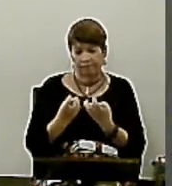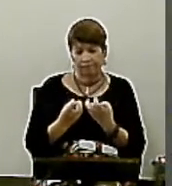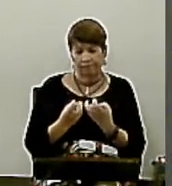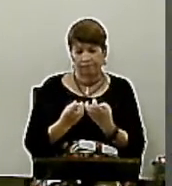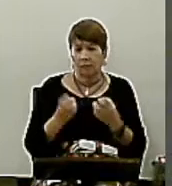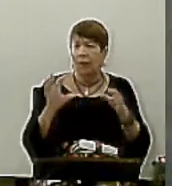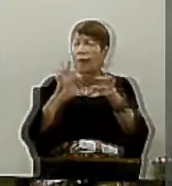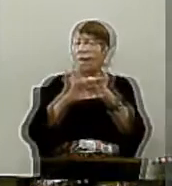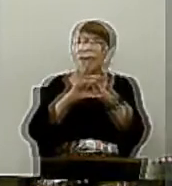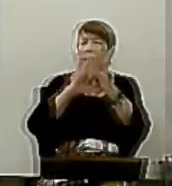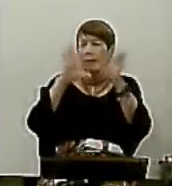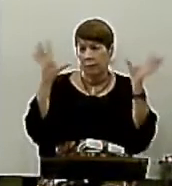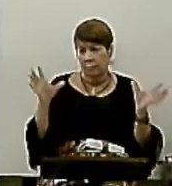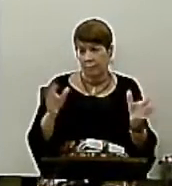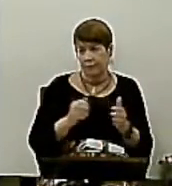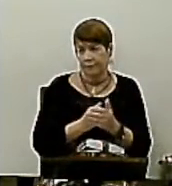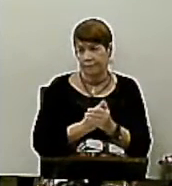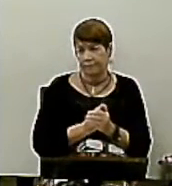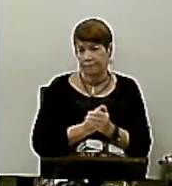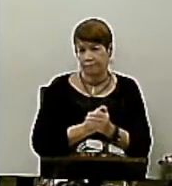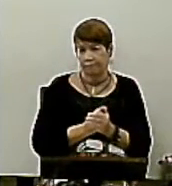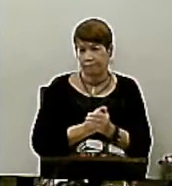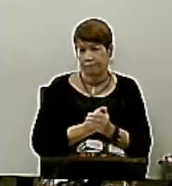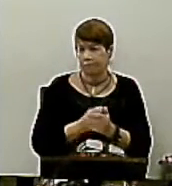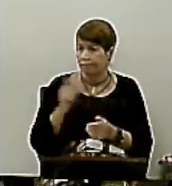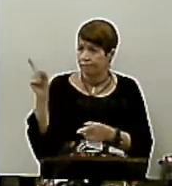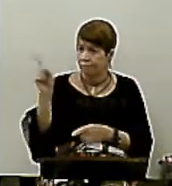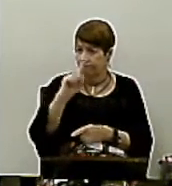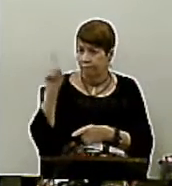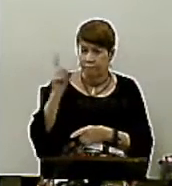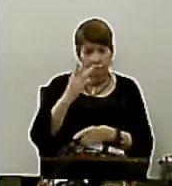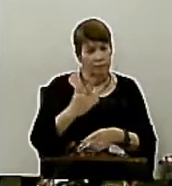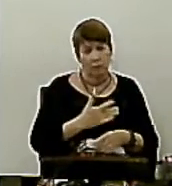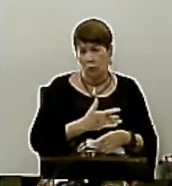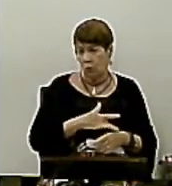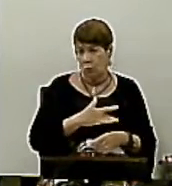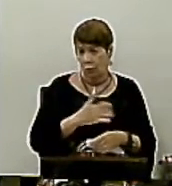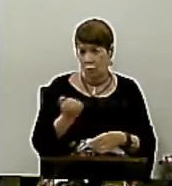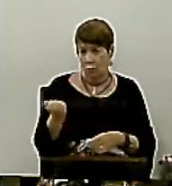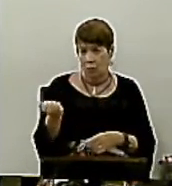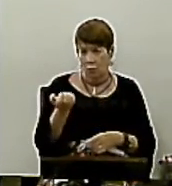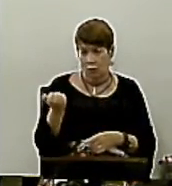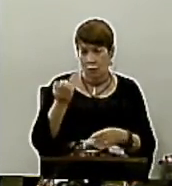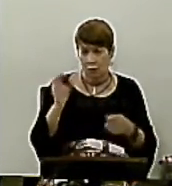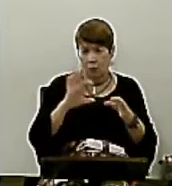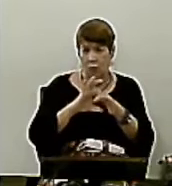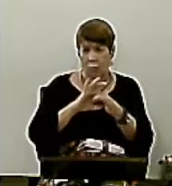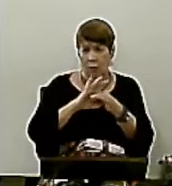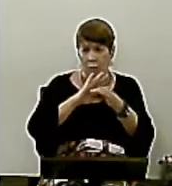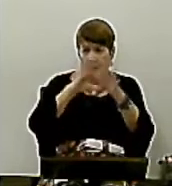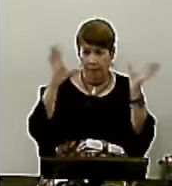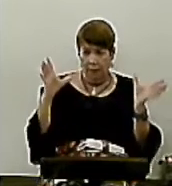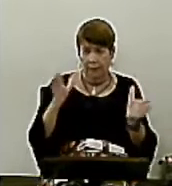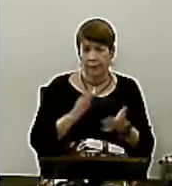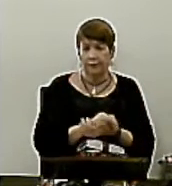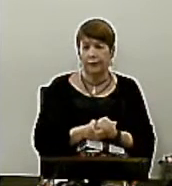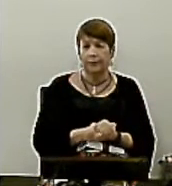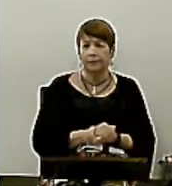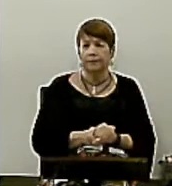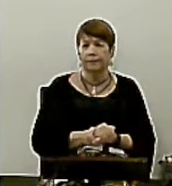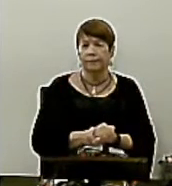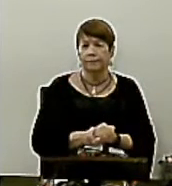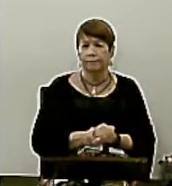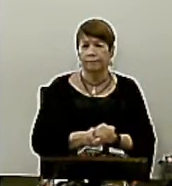a liberdade. Não misericórdia, mas liberdade é o que ele pede. Qualquer